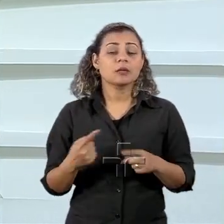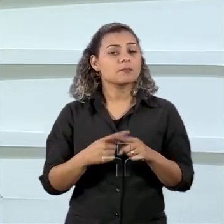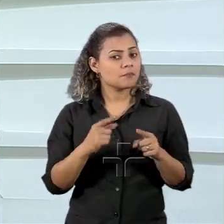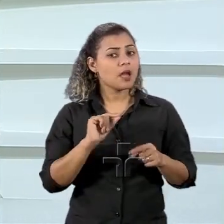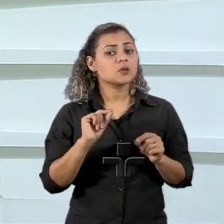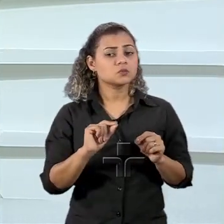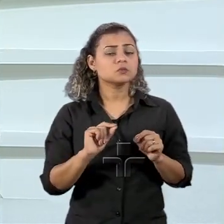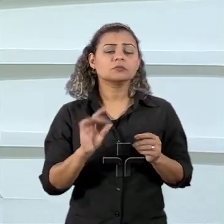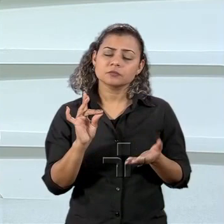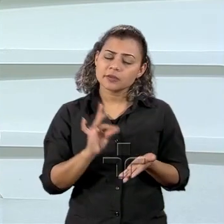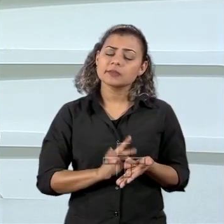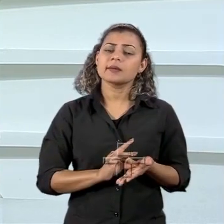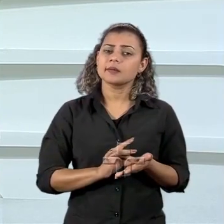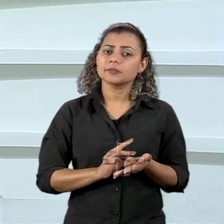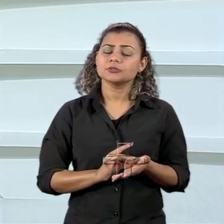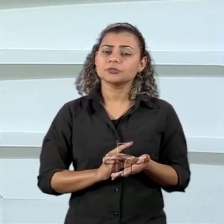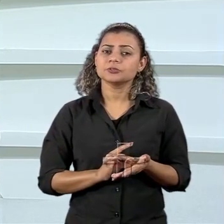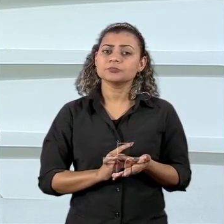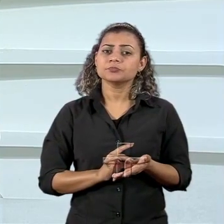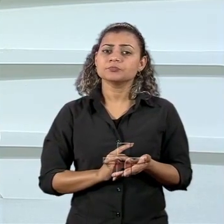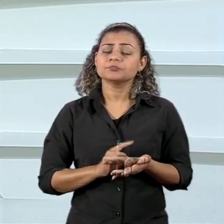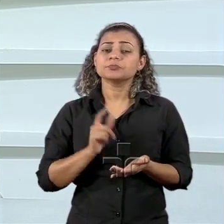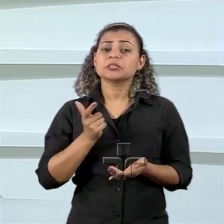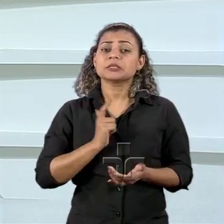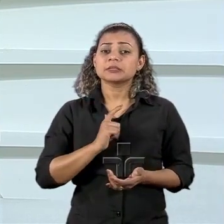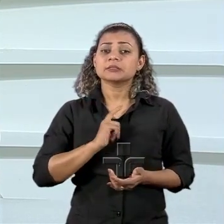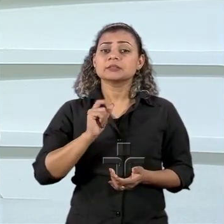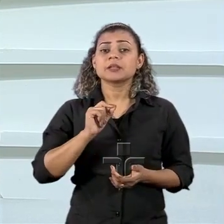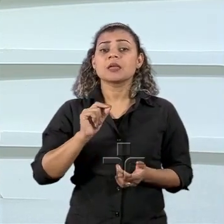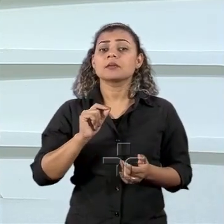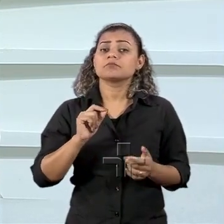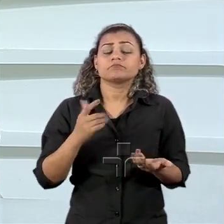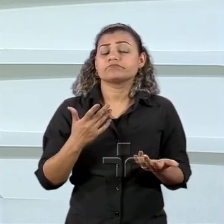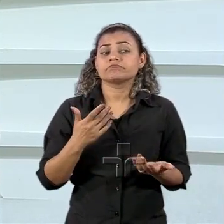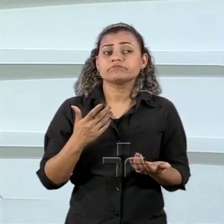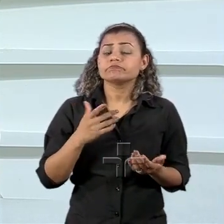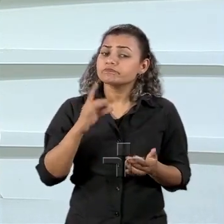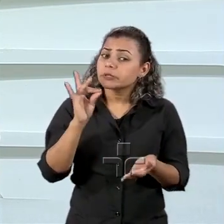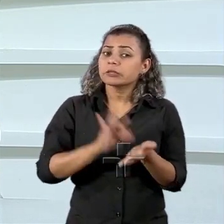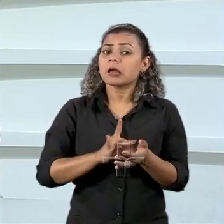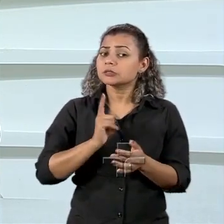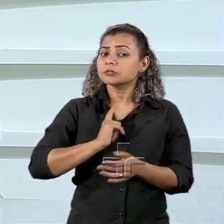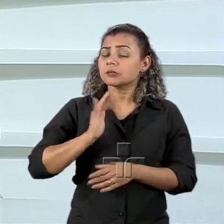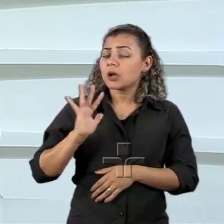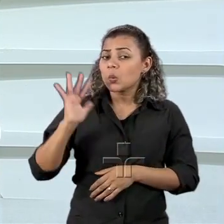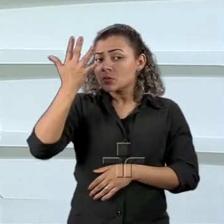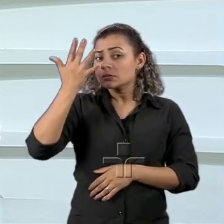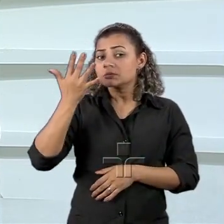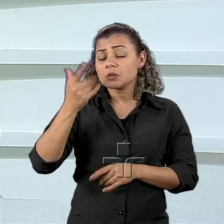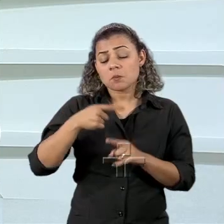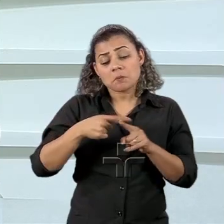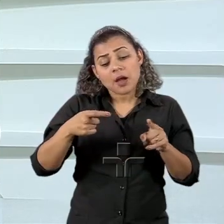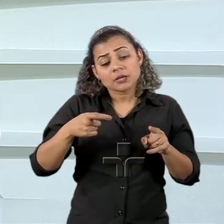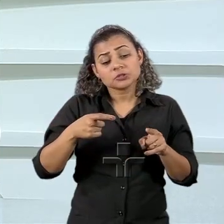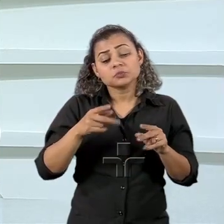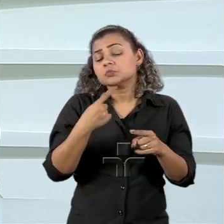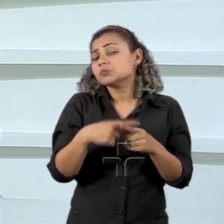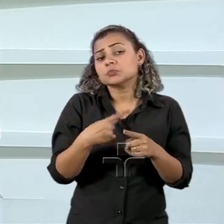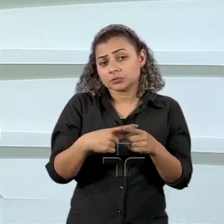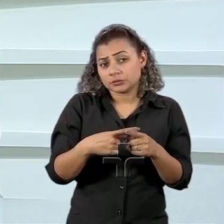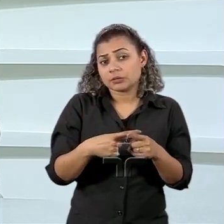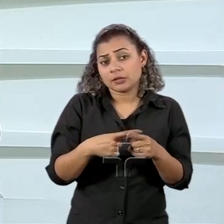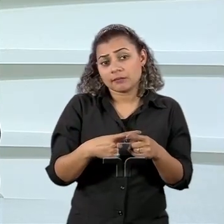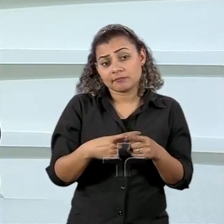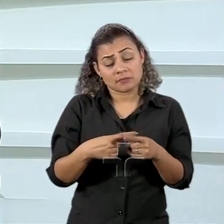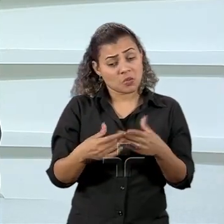para ninguém e isso tem sua razão de ser e eu acho que essa é uma questão também que de uma forma ou